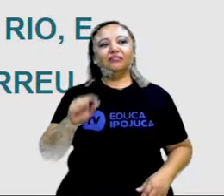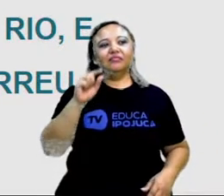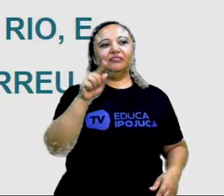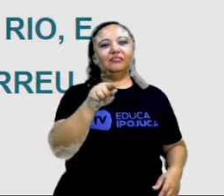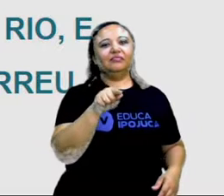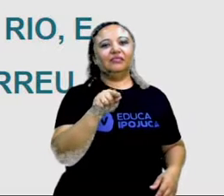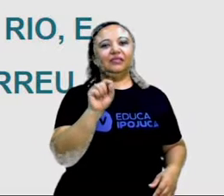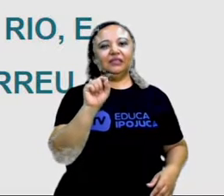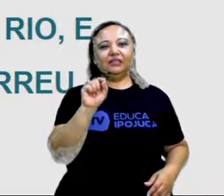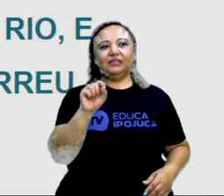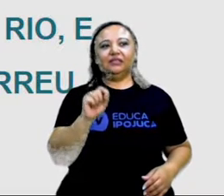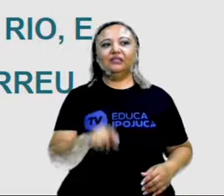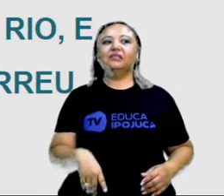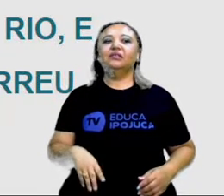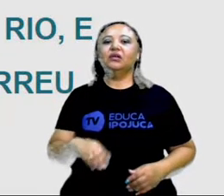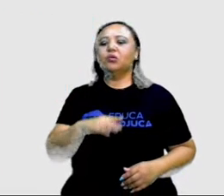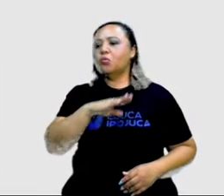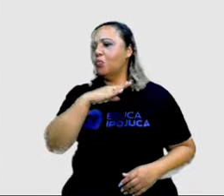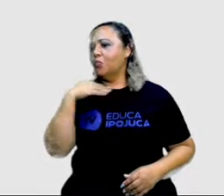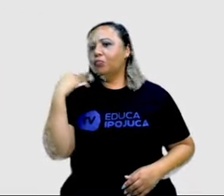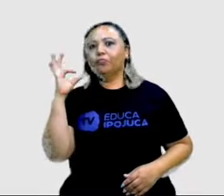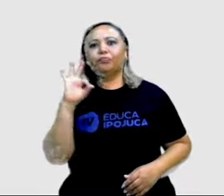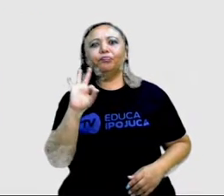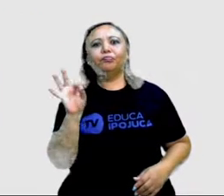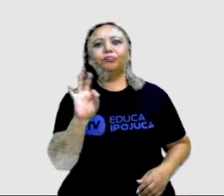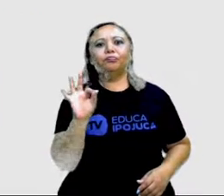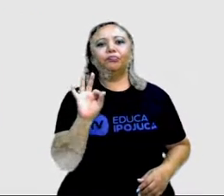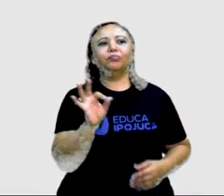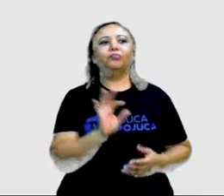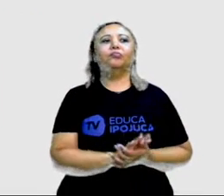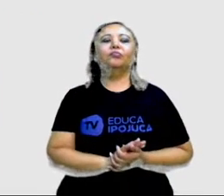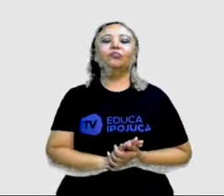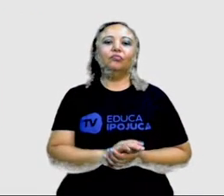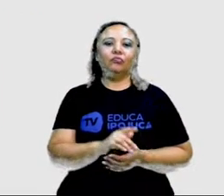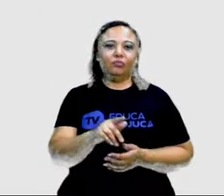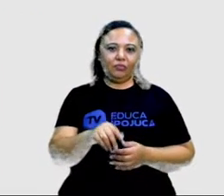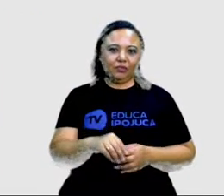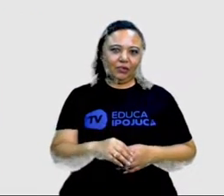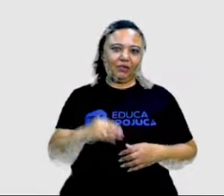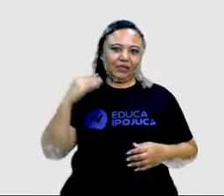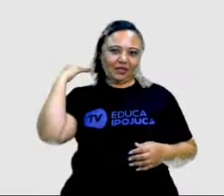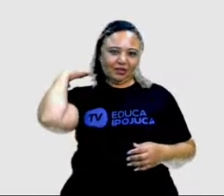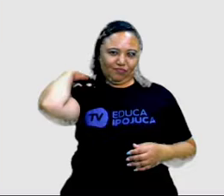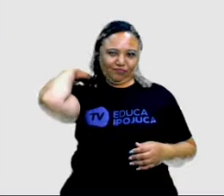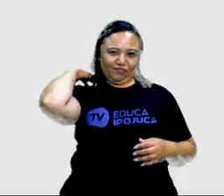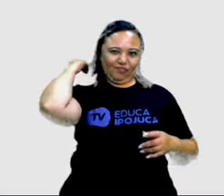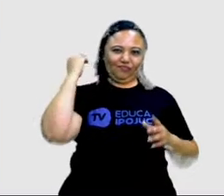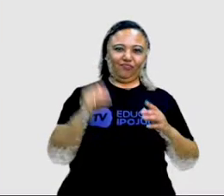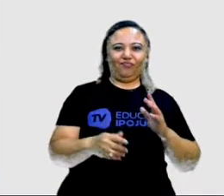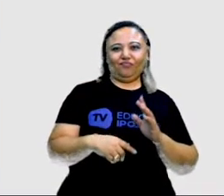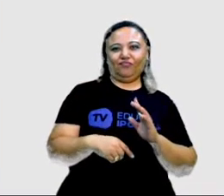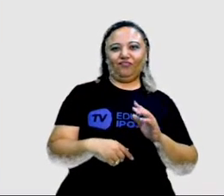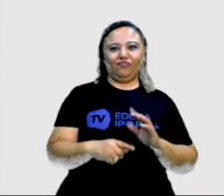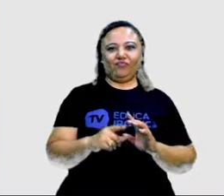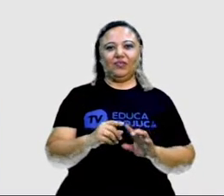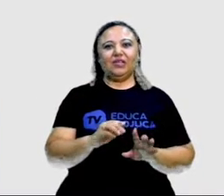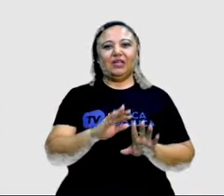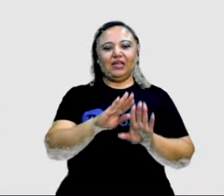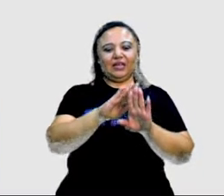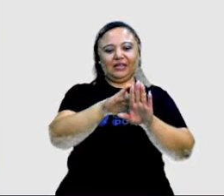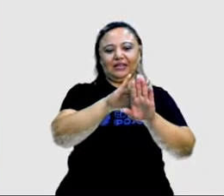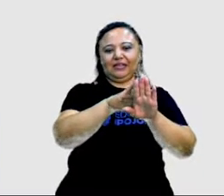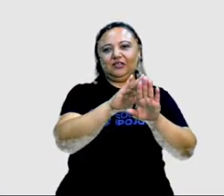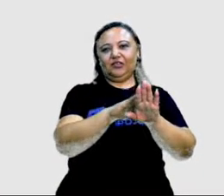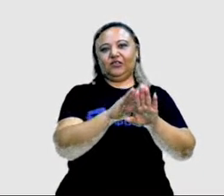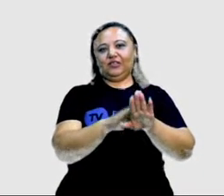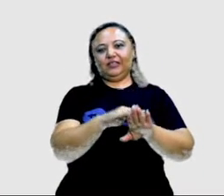foi que ele não morreu. Mas suas costas ficaram marcadas da